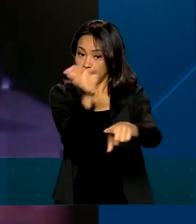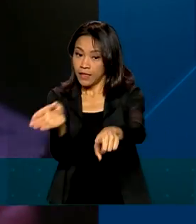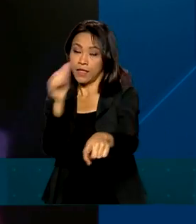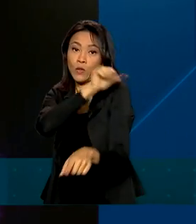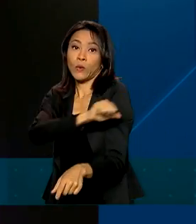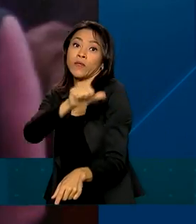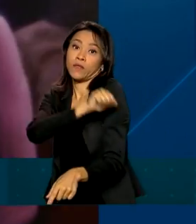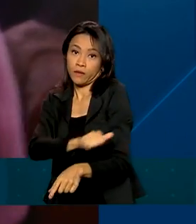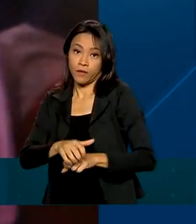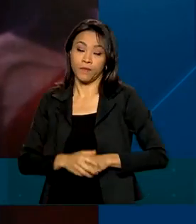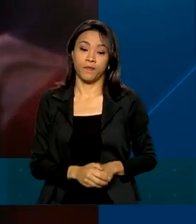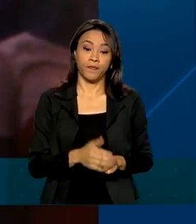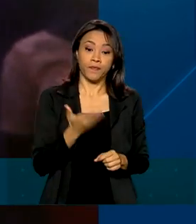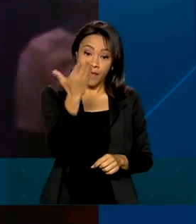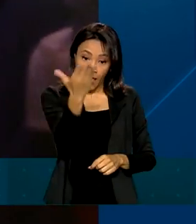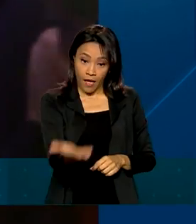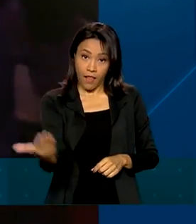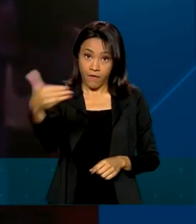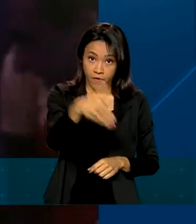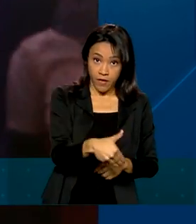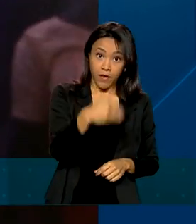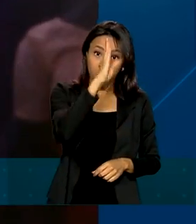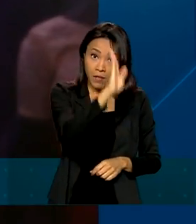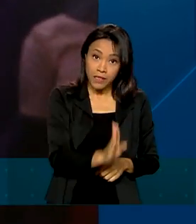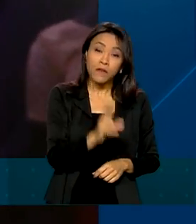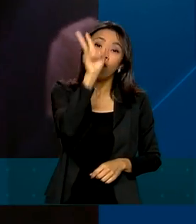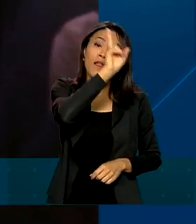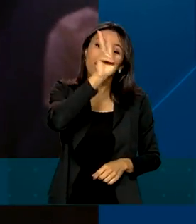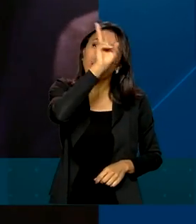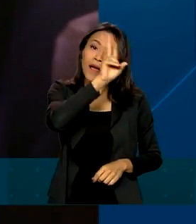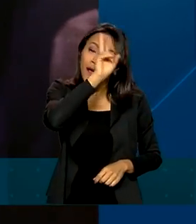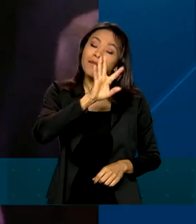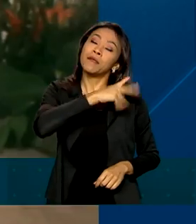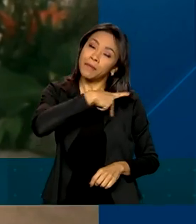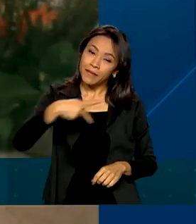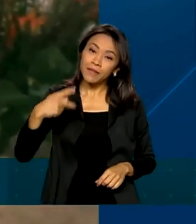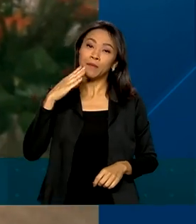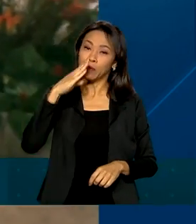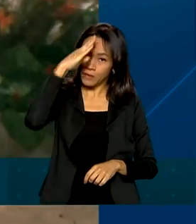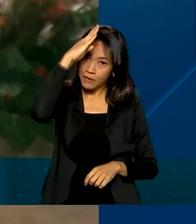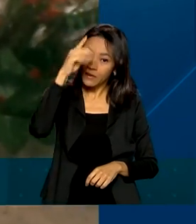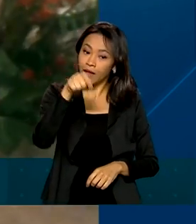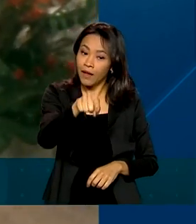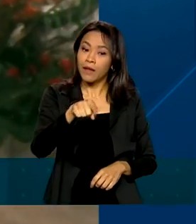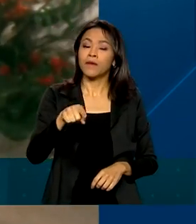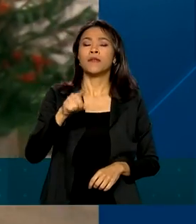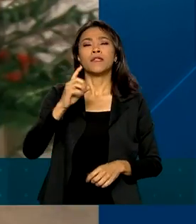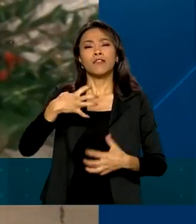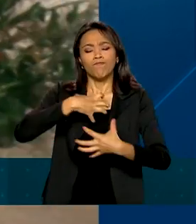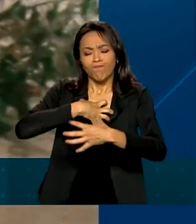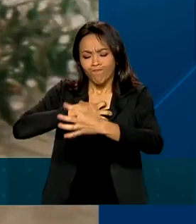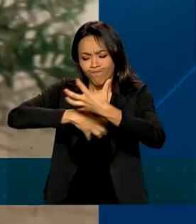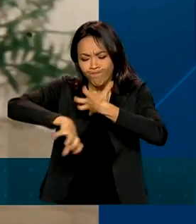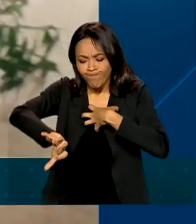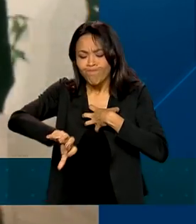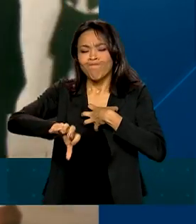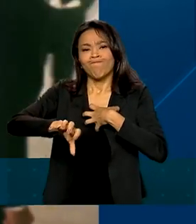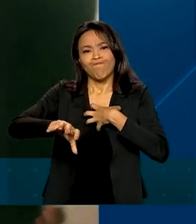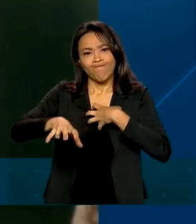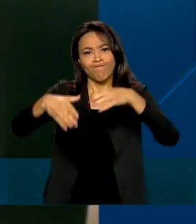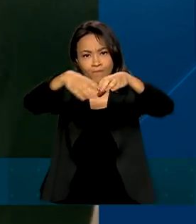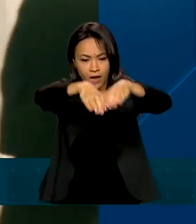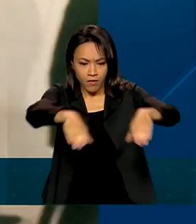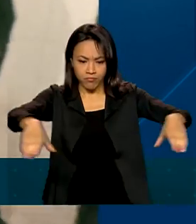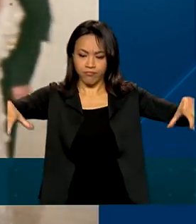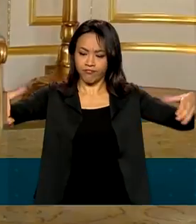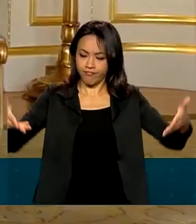Janeiro. A passagem pelo Brasil foi lembrada pelo presidente Jair Bolsonaro, que prestou seus sentimentos à rainha e